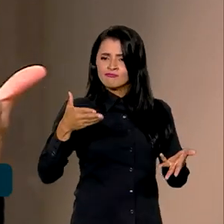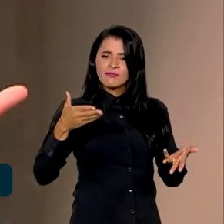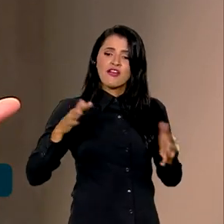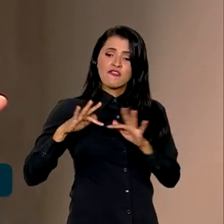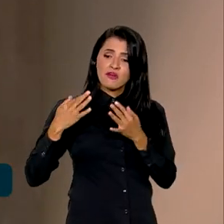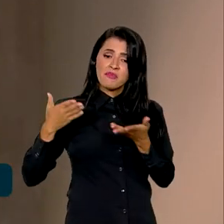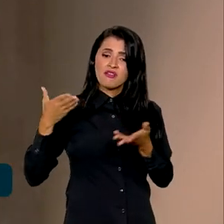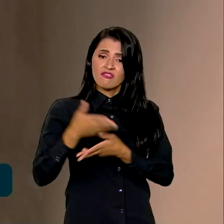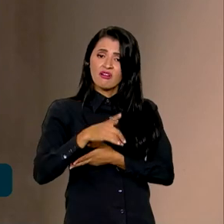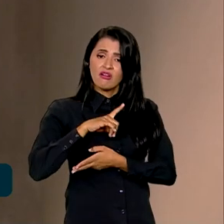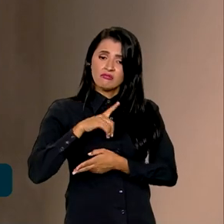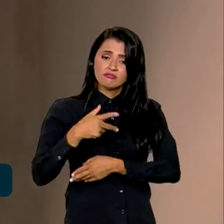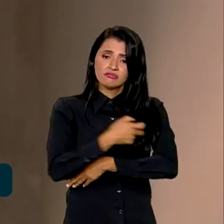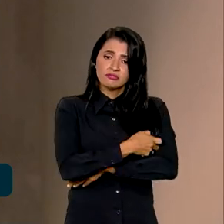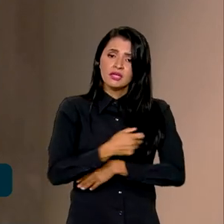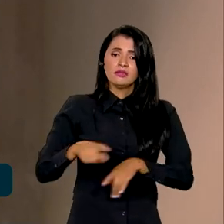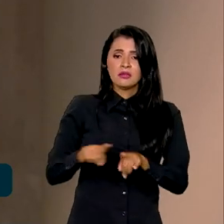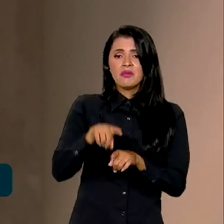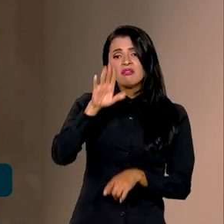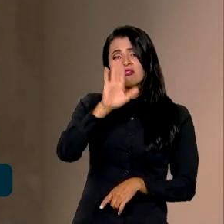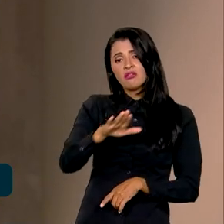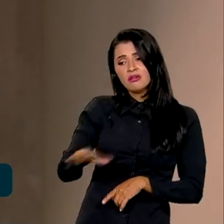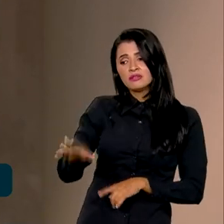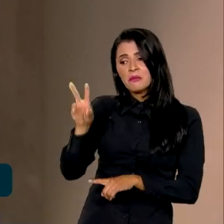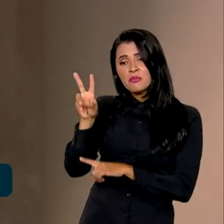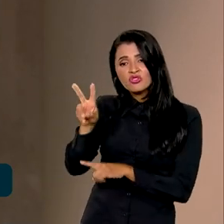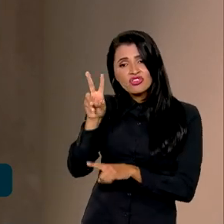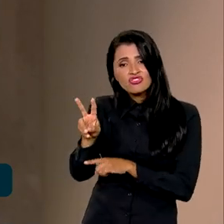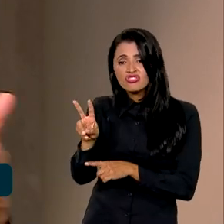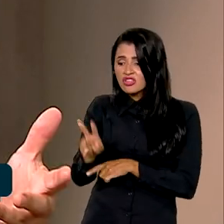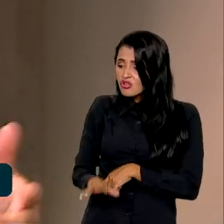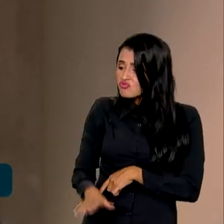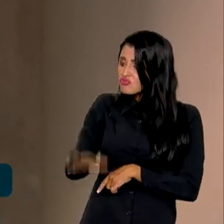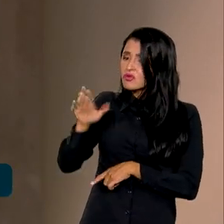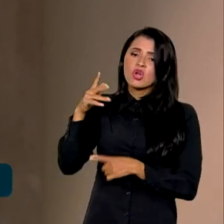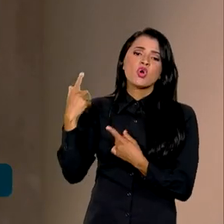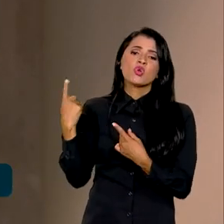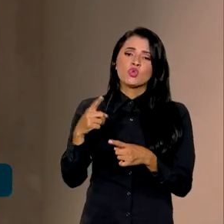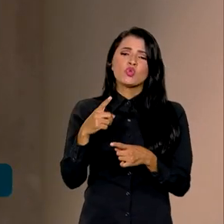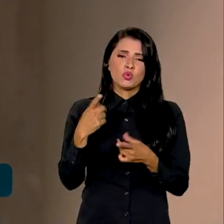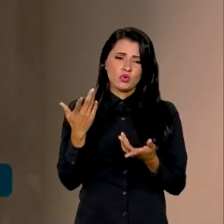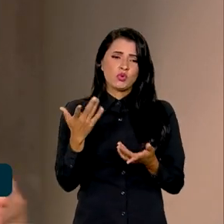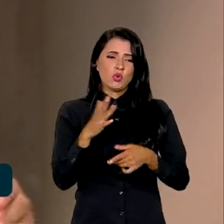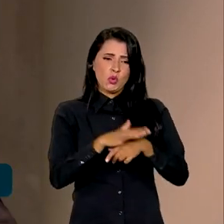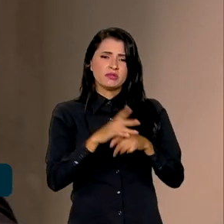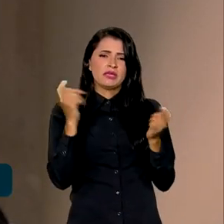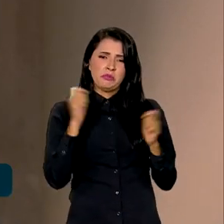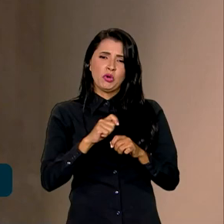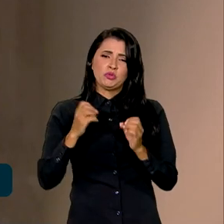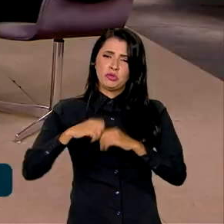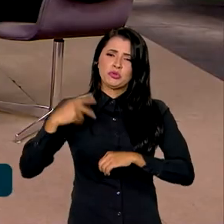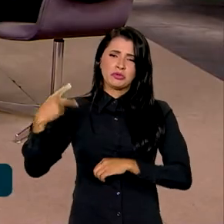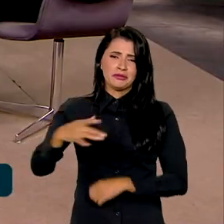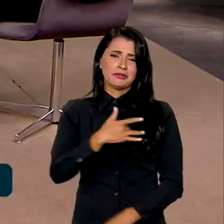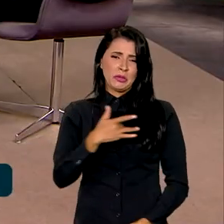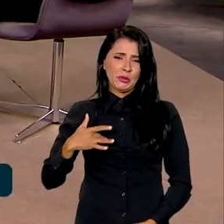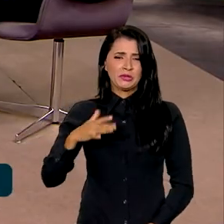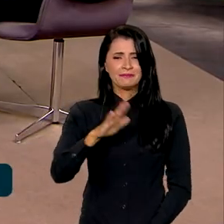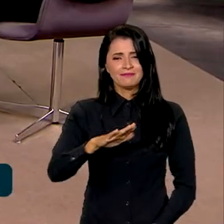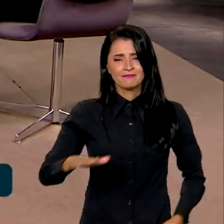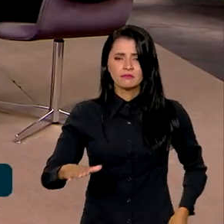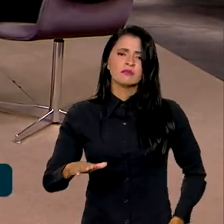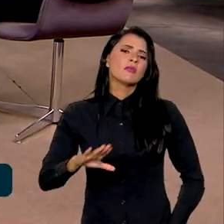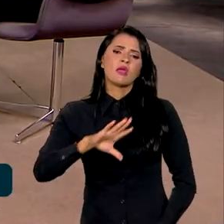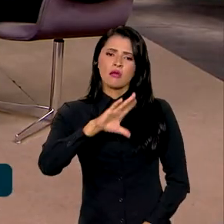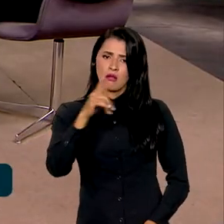das famílias nessa pauta e crianças protegidas desde cedo contra doenças que podem afetar drasticamente sua saúde. É, fica claro que